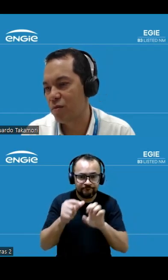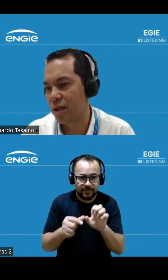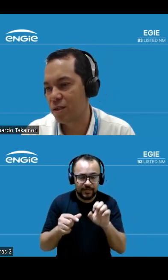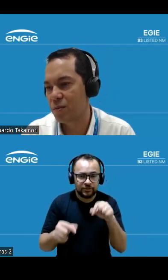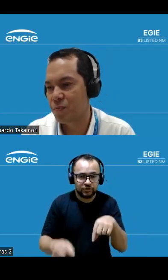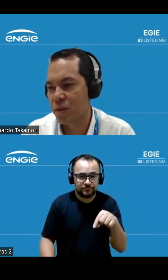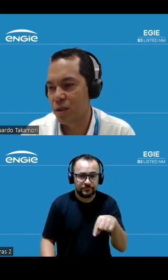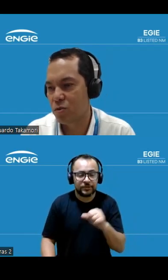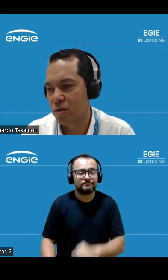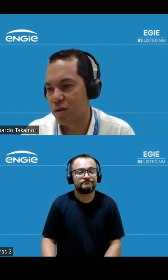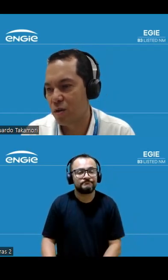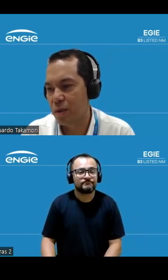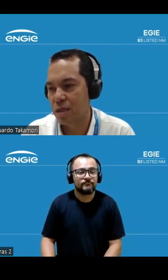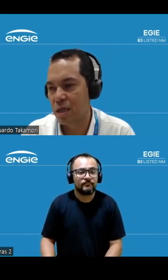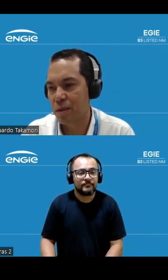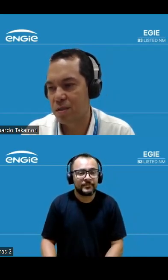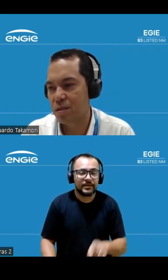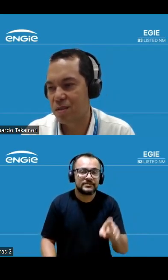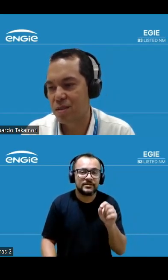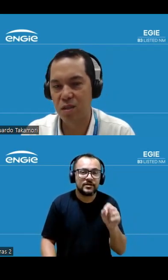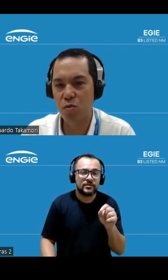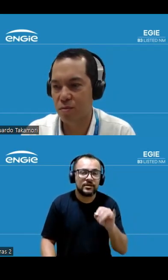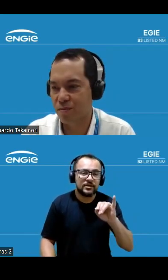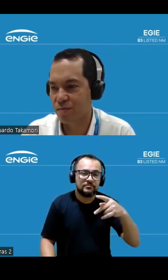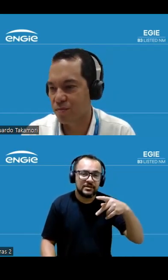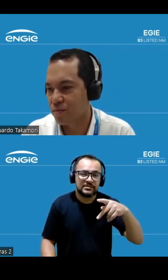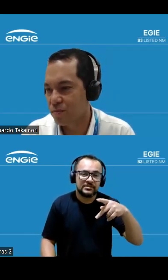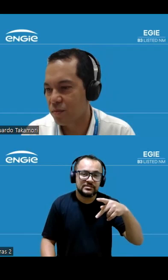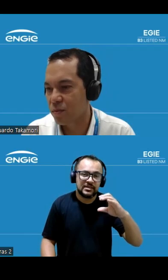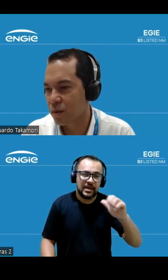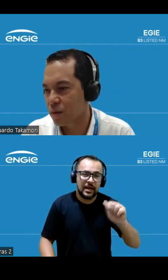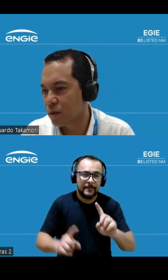equivalente isso equivale a IPCA mais 5%